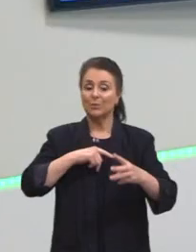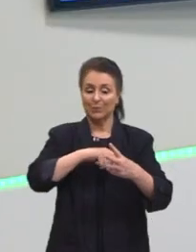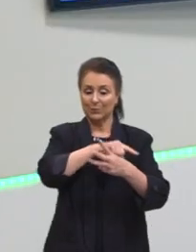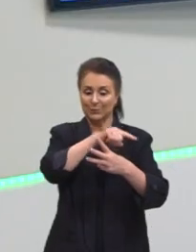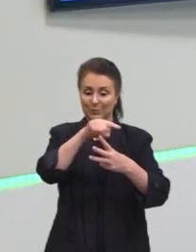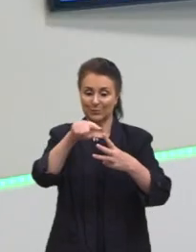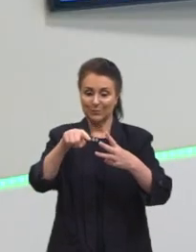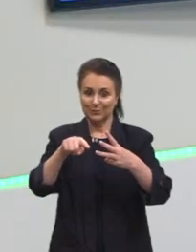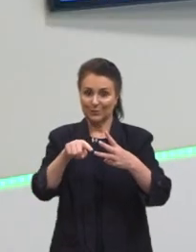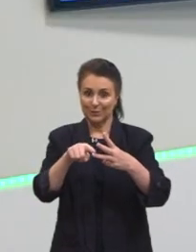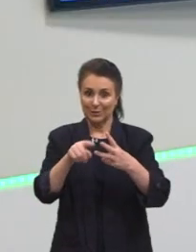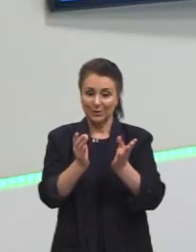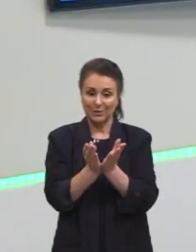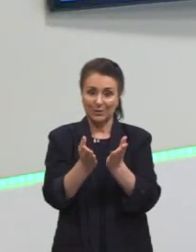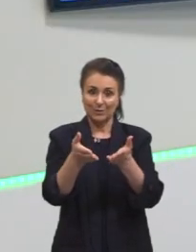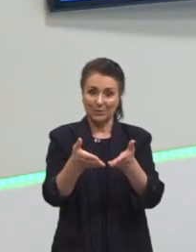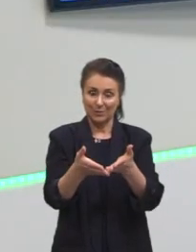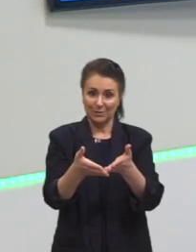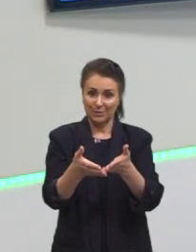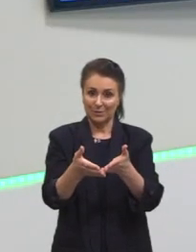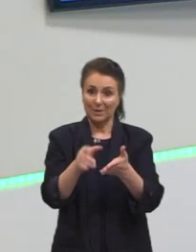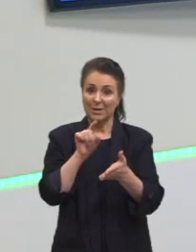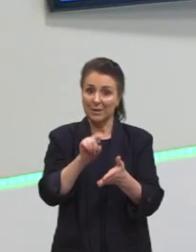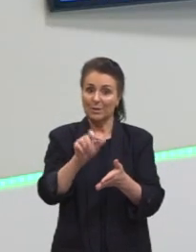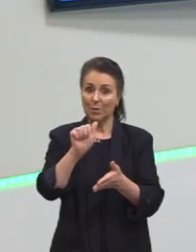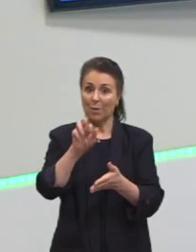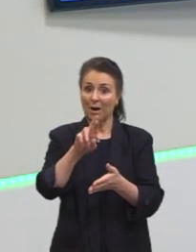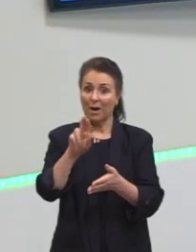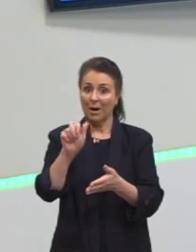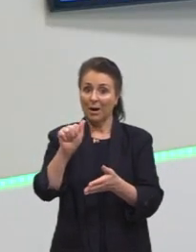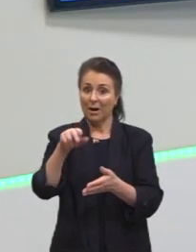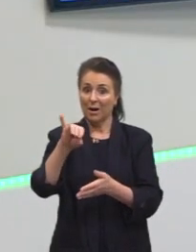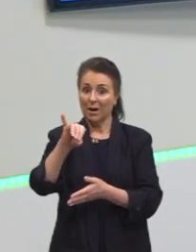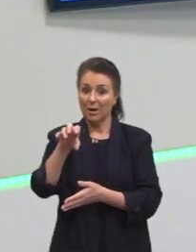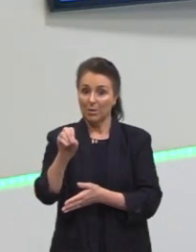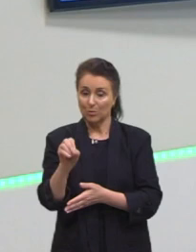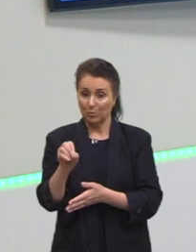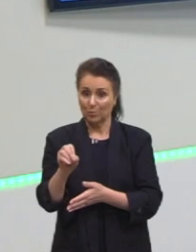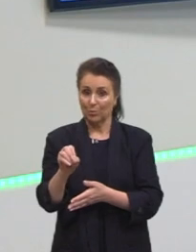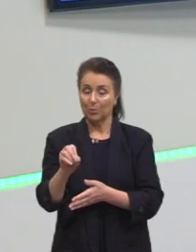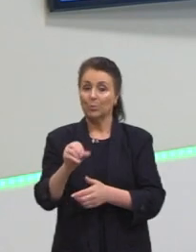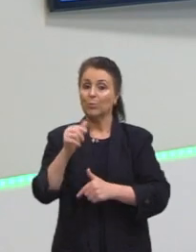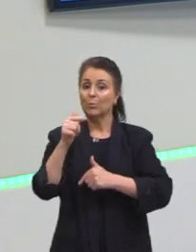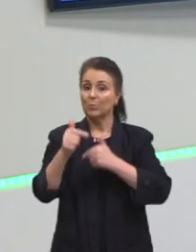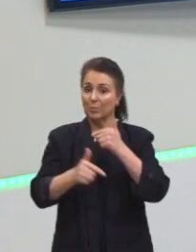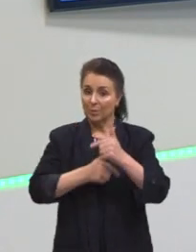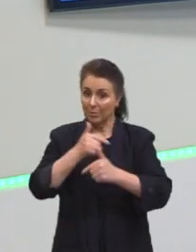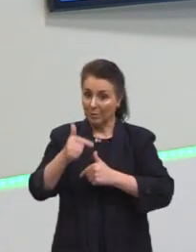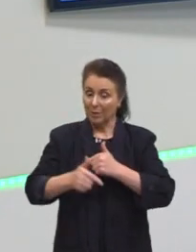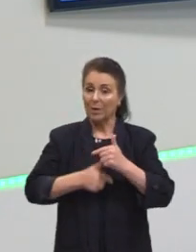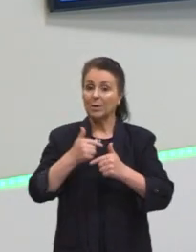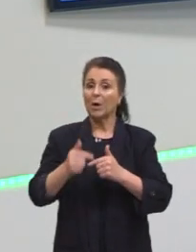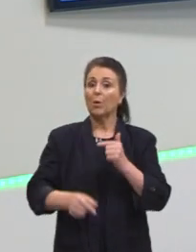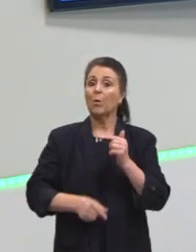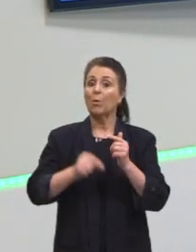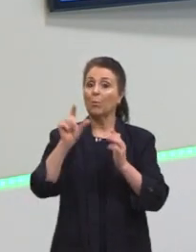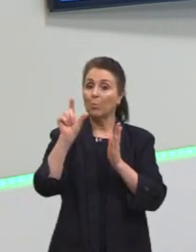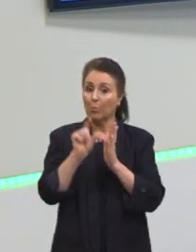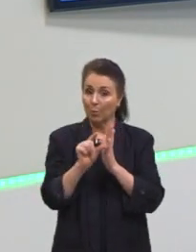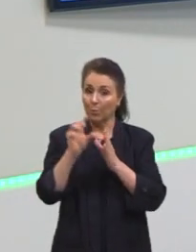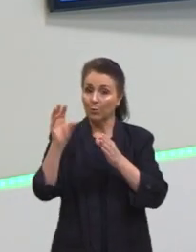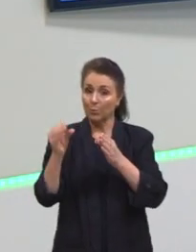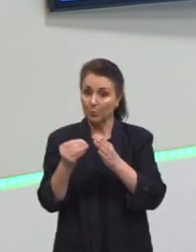As comissões. Esse é o arranjo. Nós trabalhamos com uma parte do conjunto total, mas a ordem